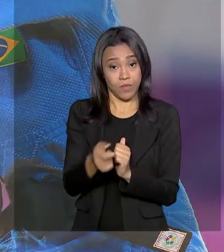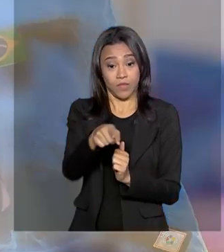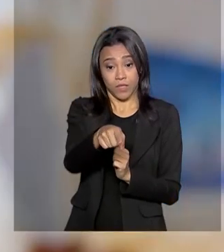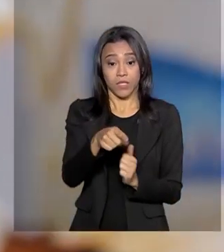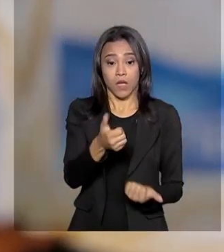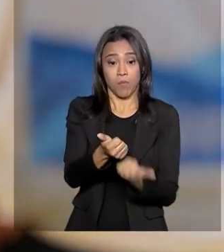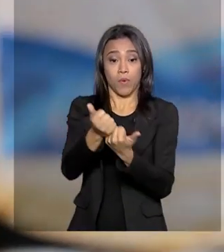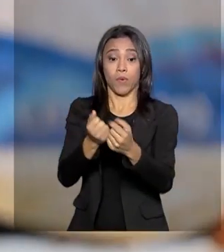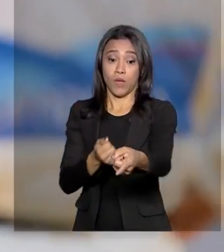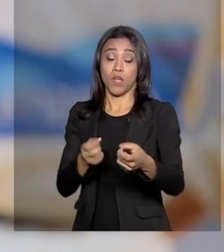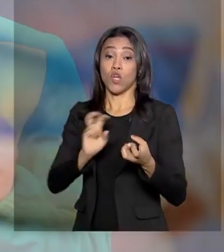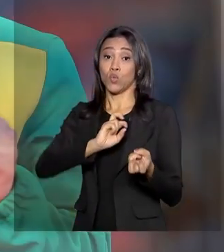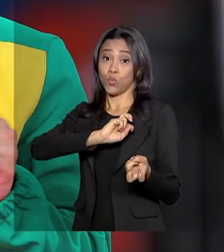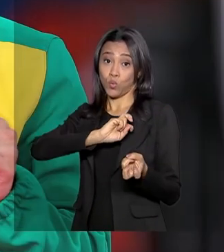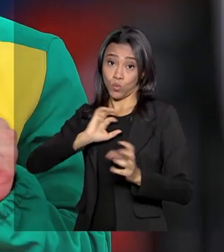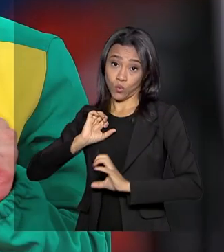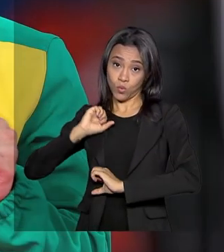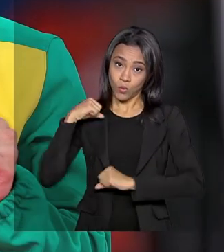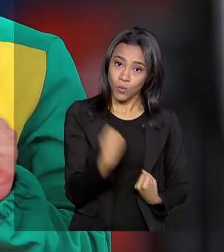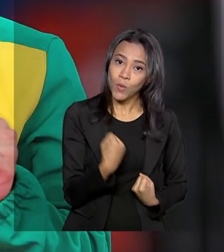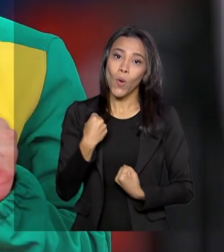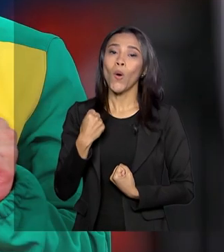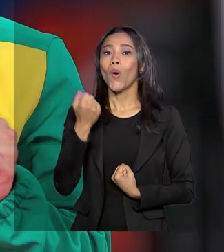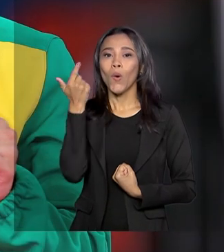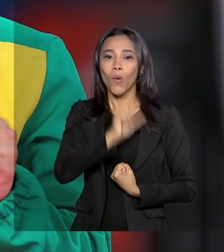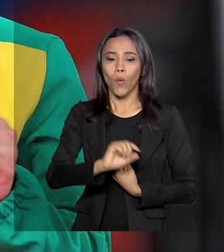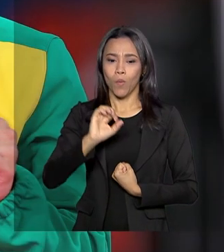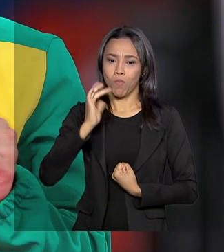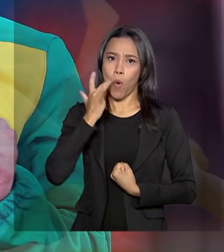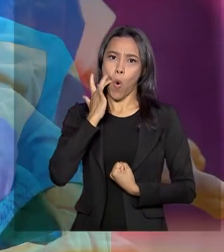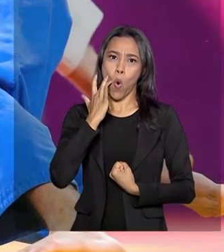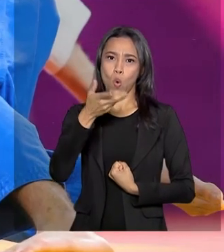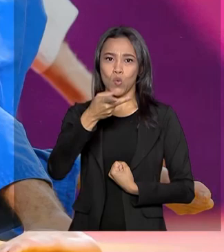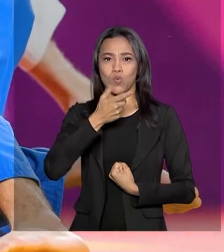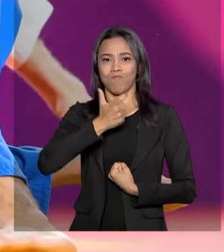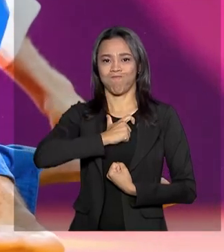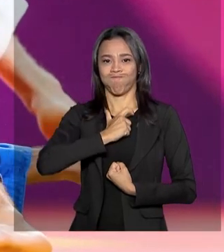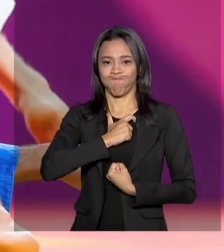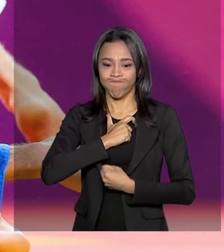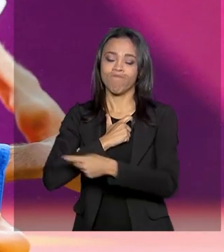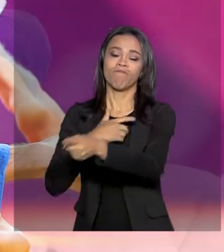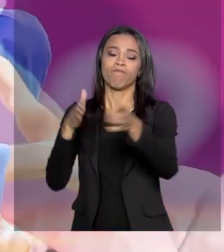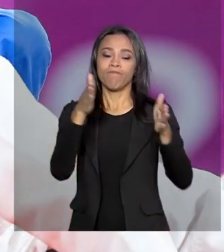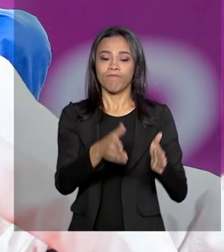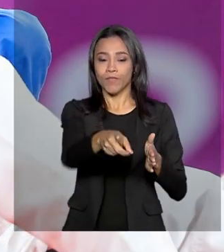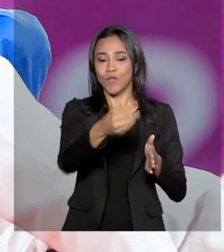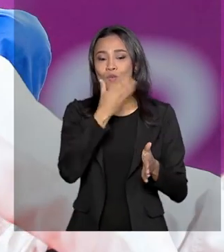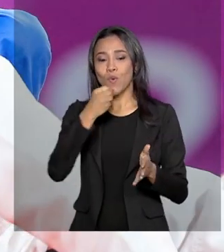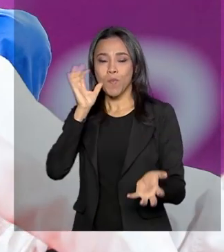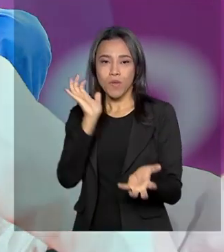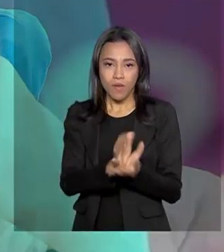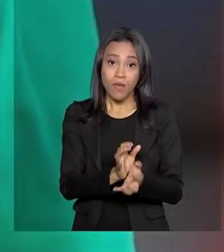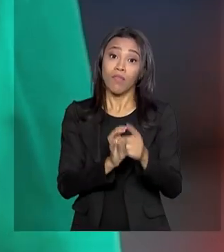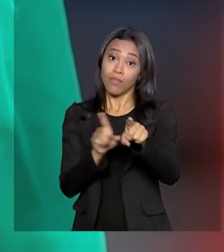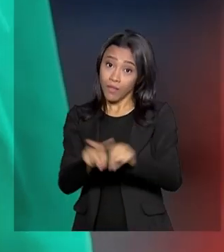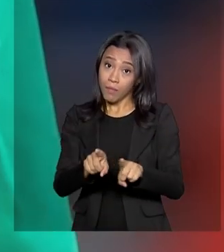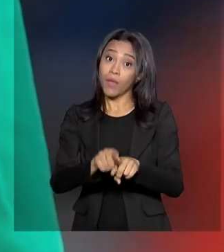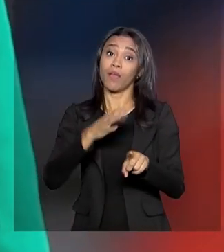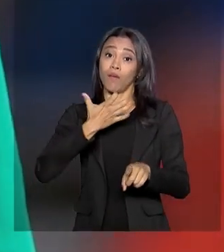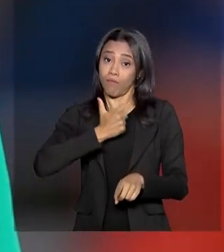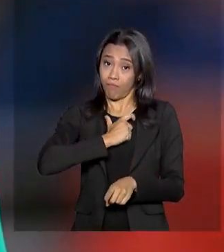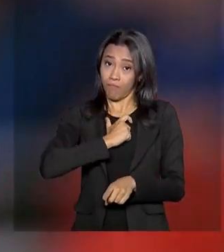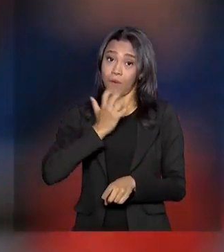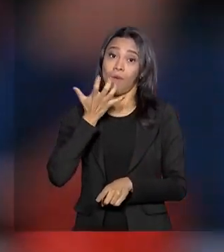feminino, Larissa Pimenta conquistou o ouro na categoria 52 quilos. E no masculino, Renan Torres ficou com o ouro na